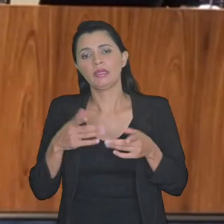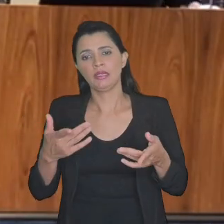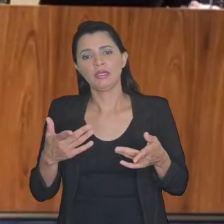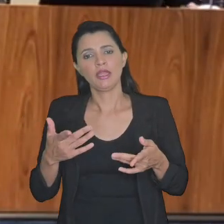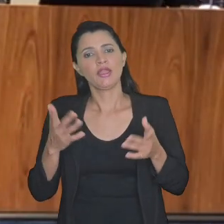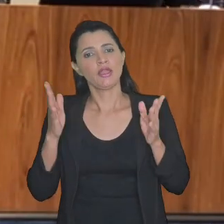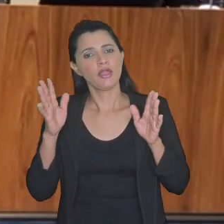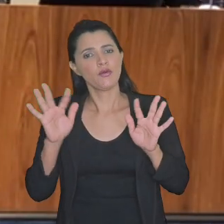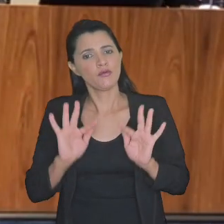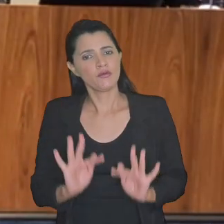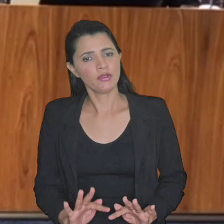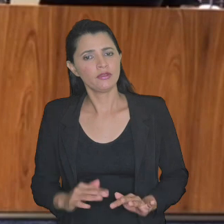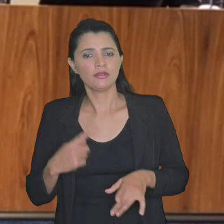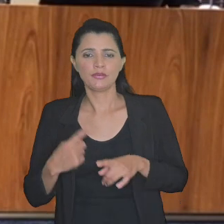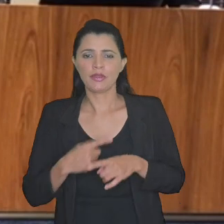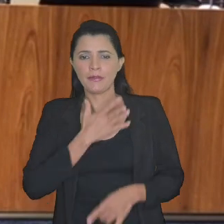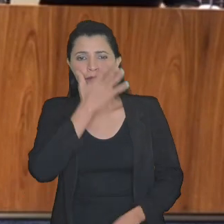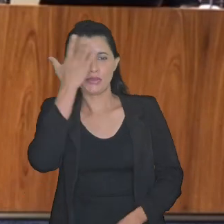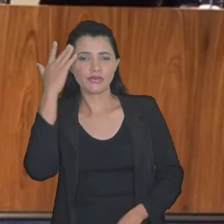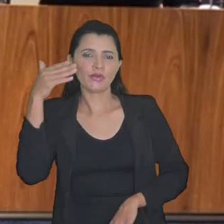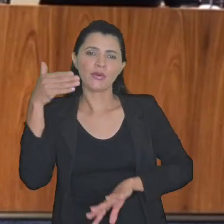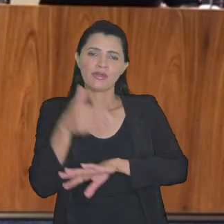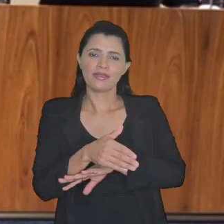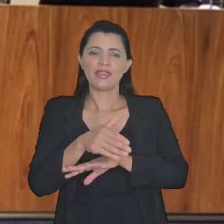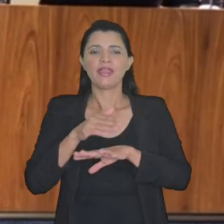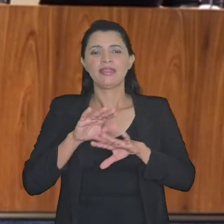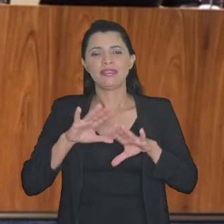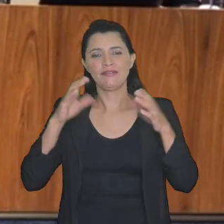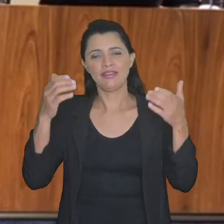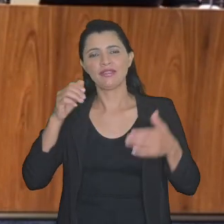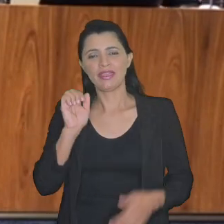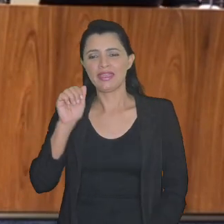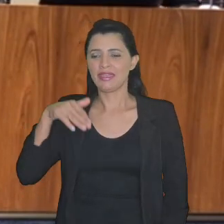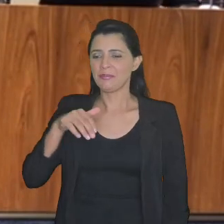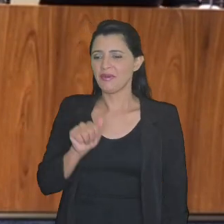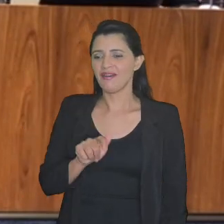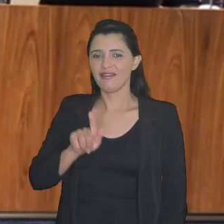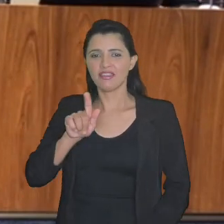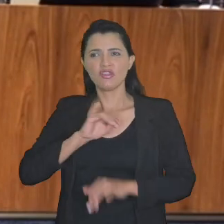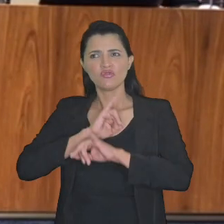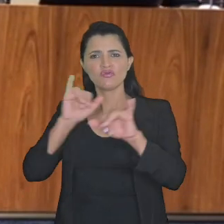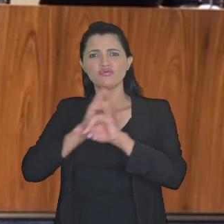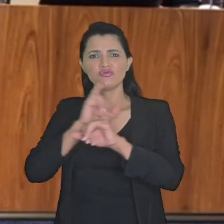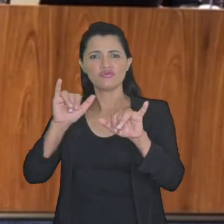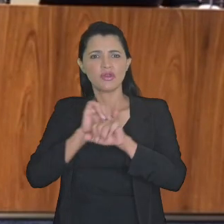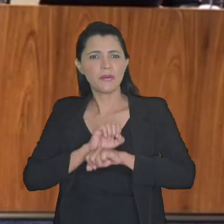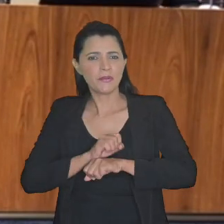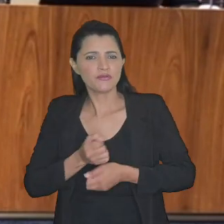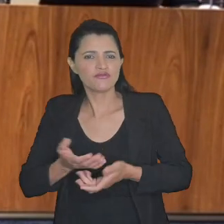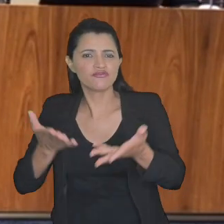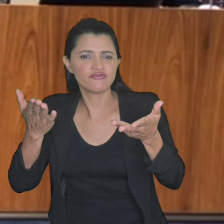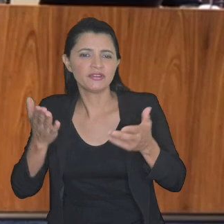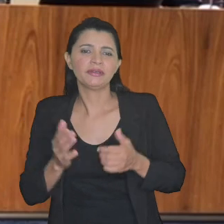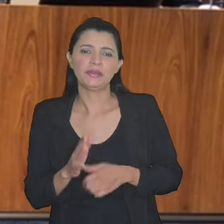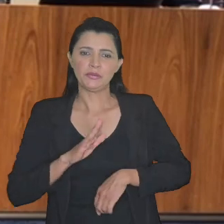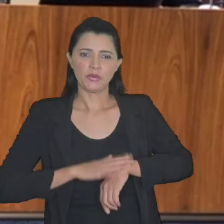tudo e também fiquei contente que a gente aqui no evento da EMAG fez a divulgação assim